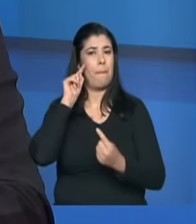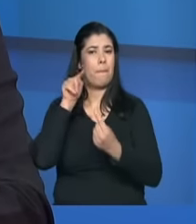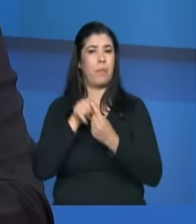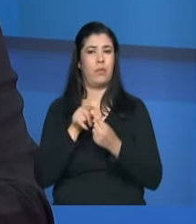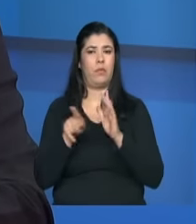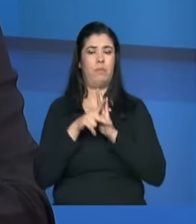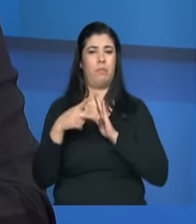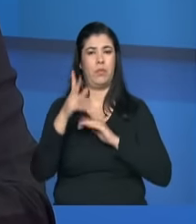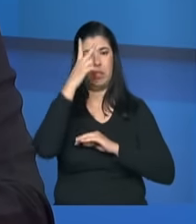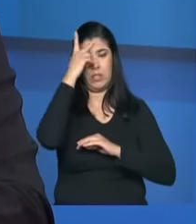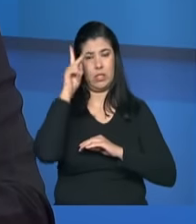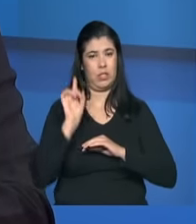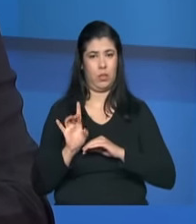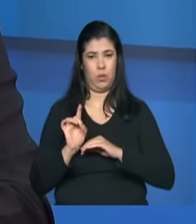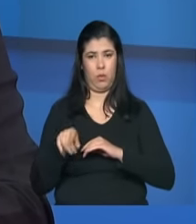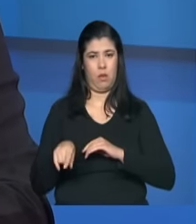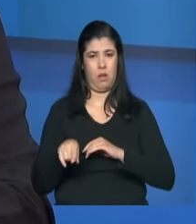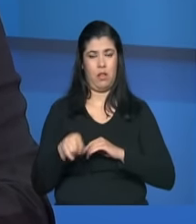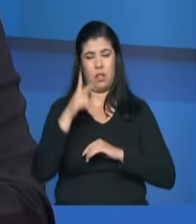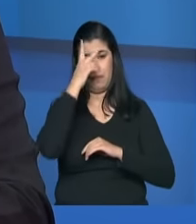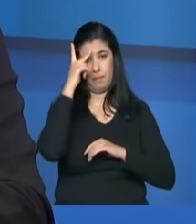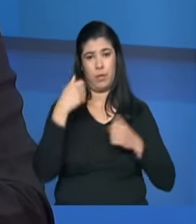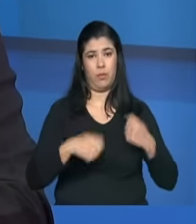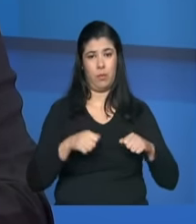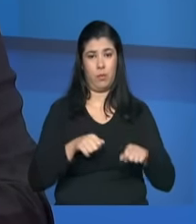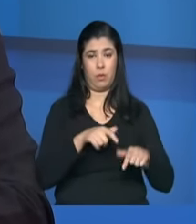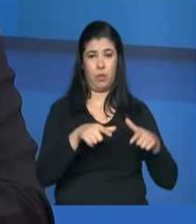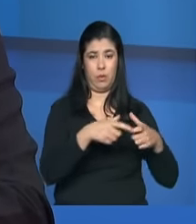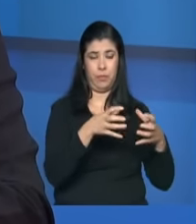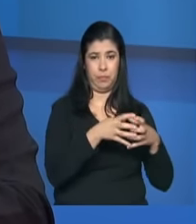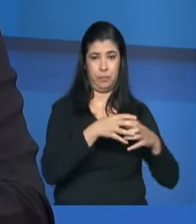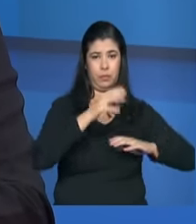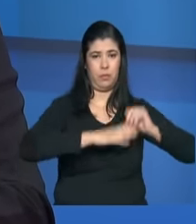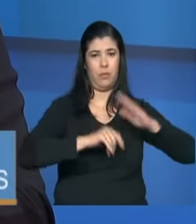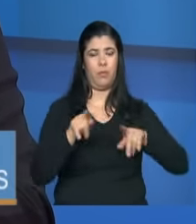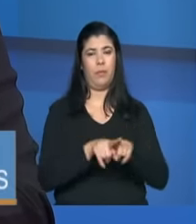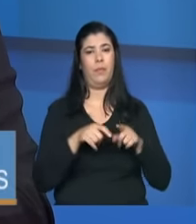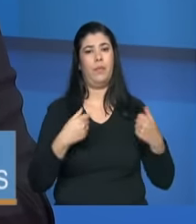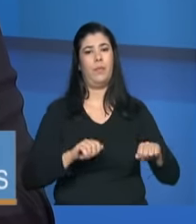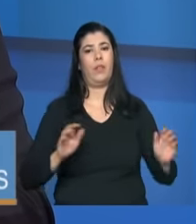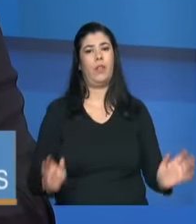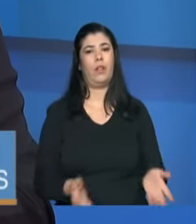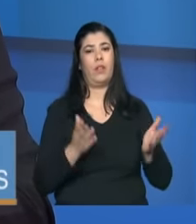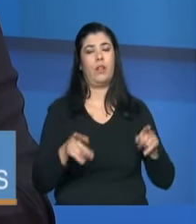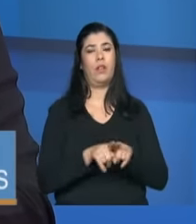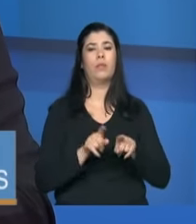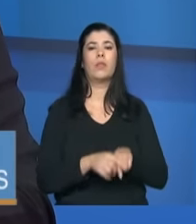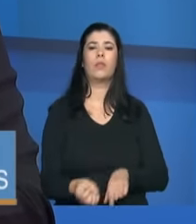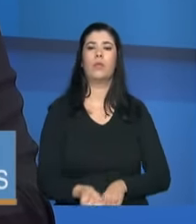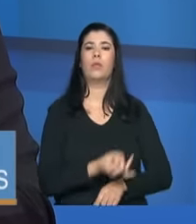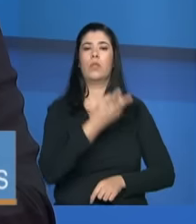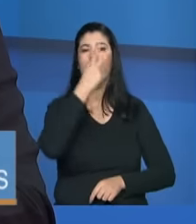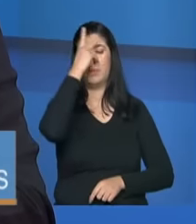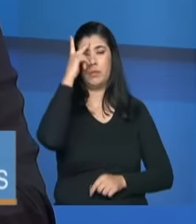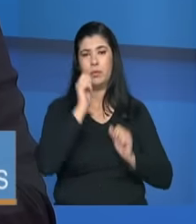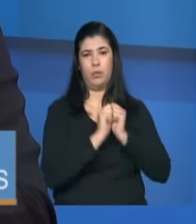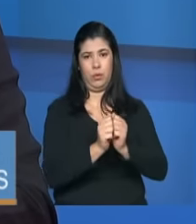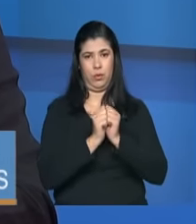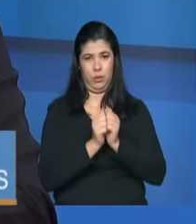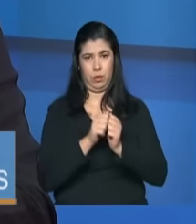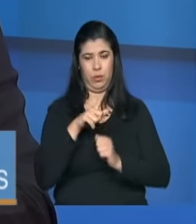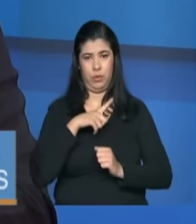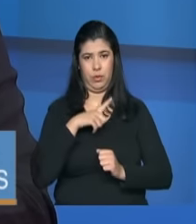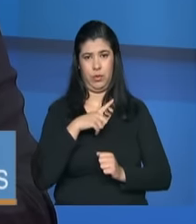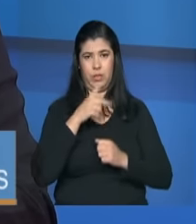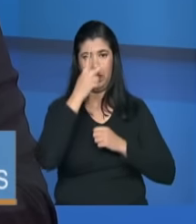os trabalhadores tem que ser também valorizados e colocados na proporção e na na quantidade né que é hoje estabelecida